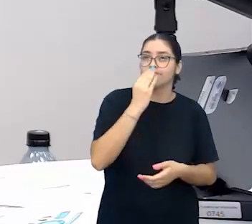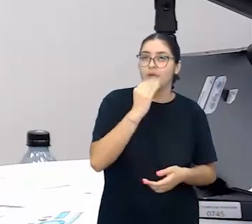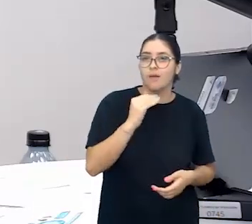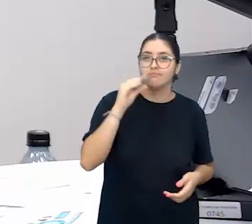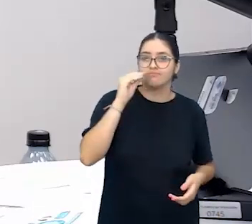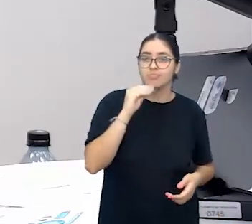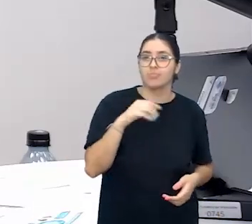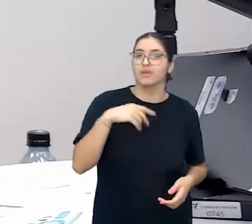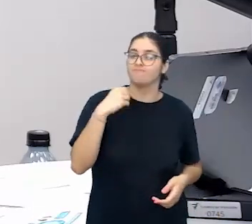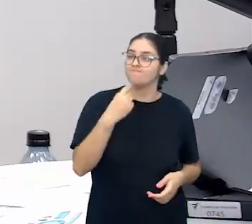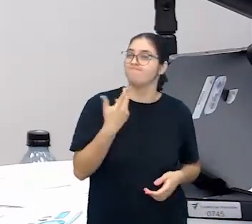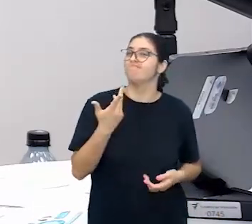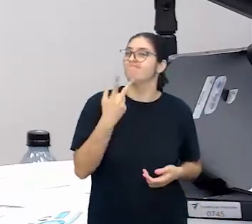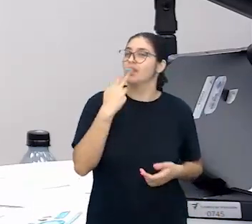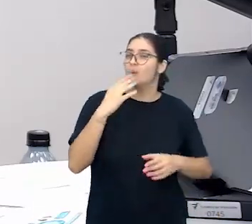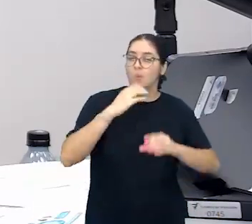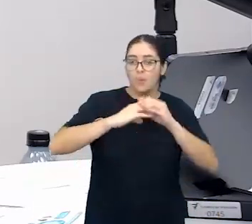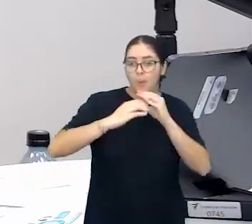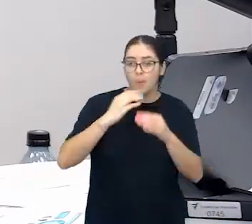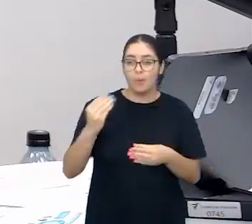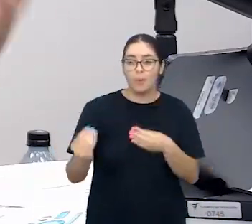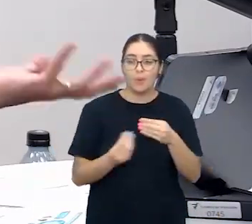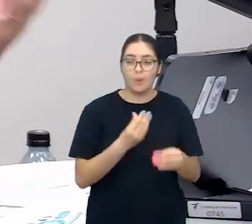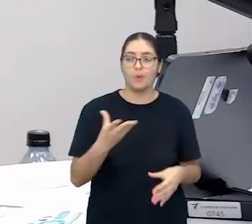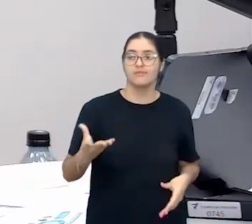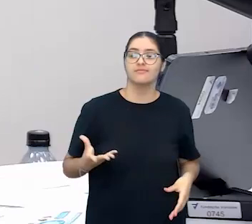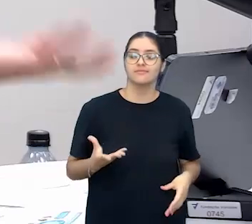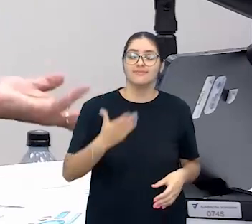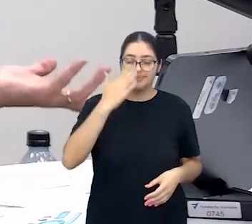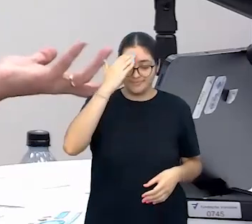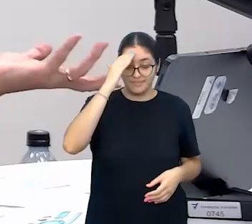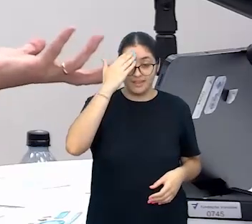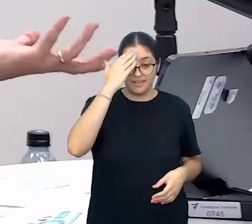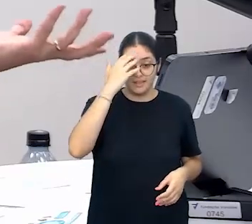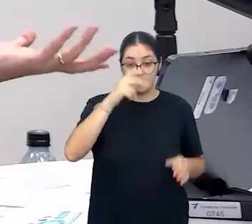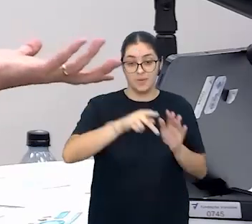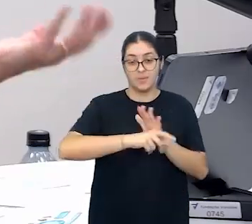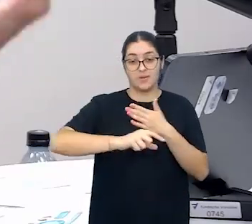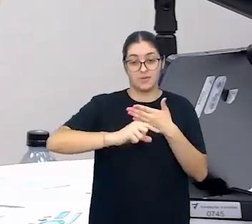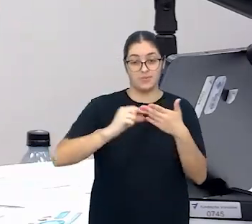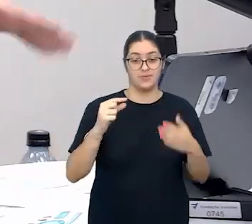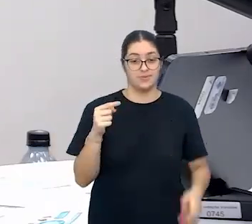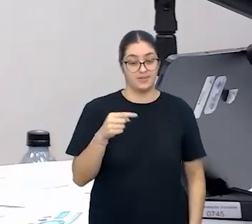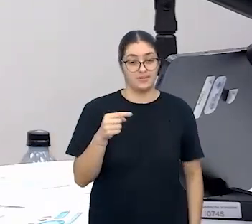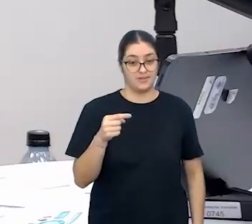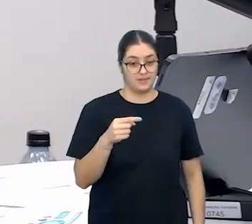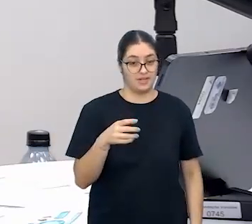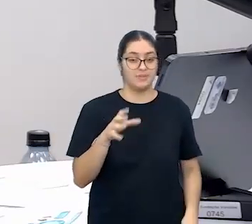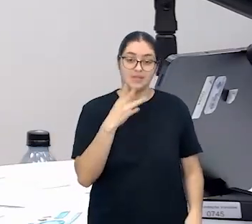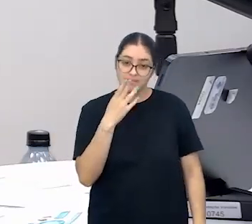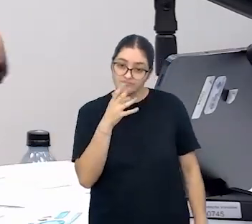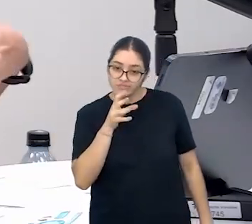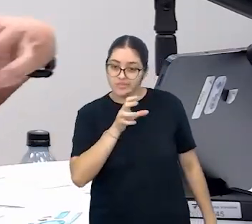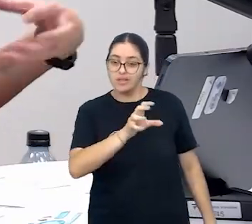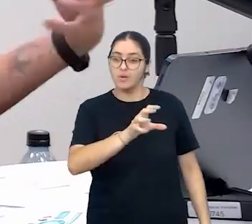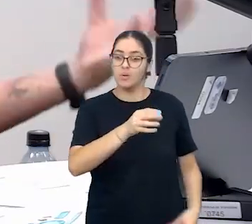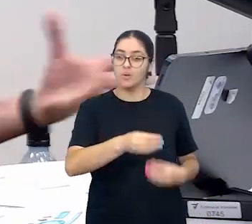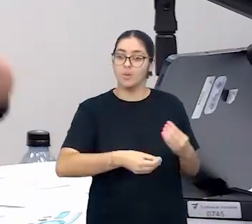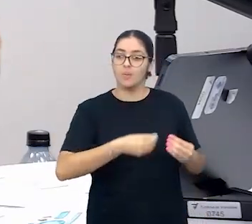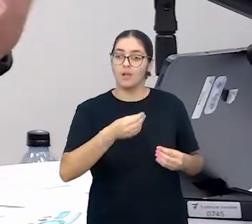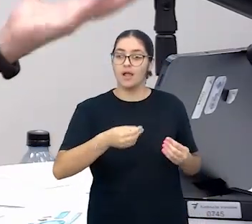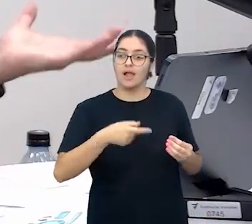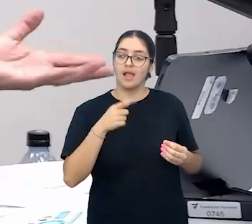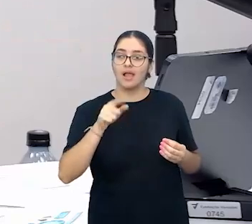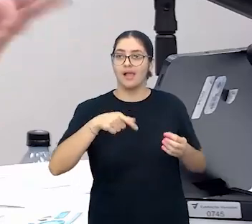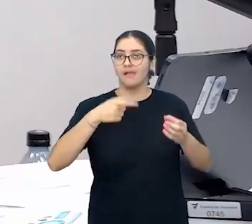intenção comunicativa, compreender o estilo da autora. E o estilo da autora, retratar assuntos da